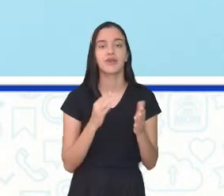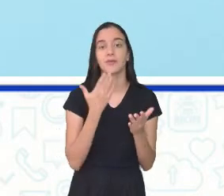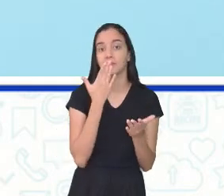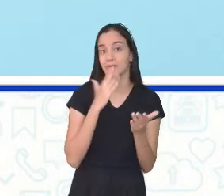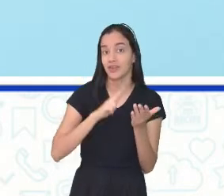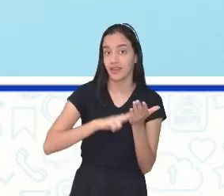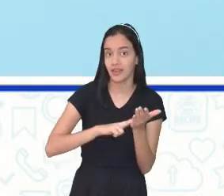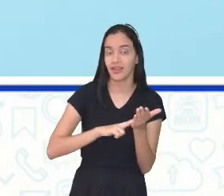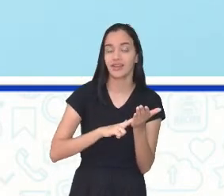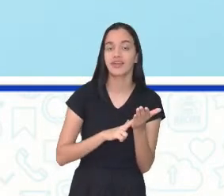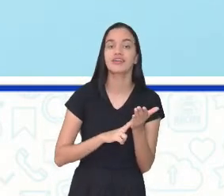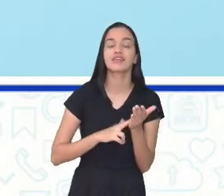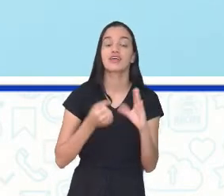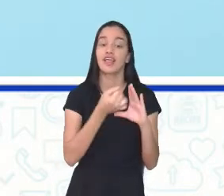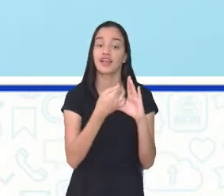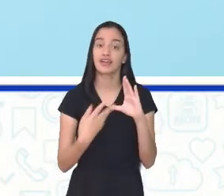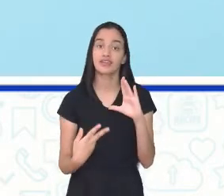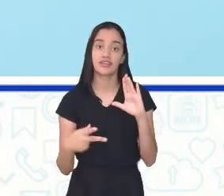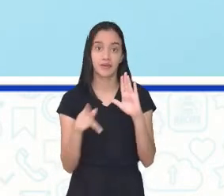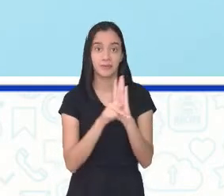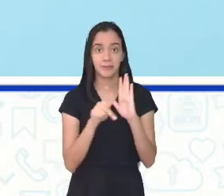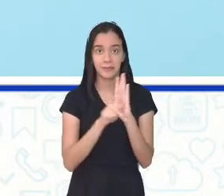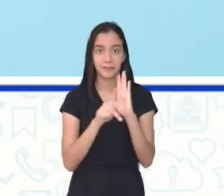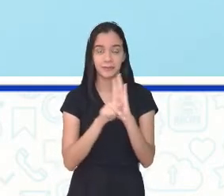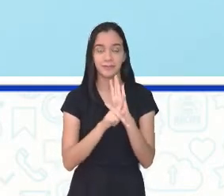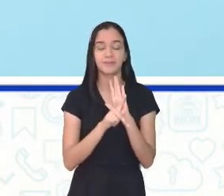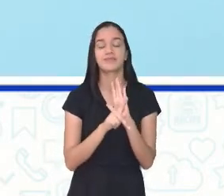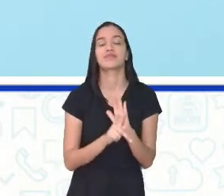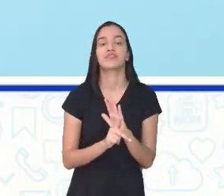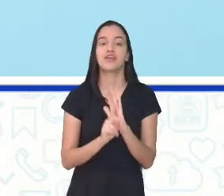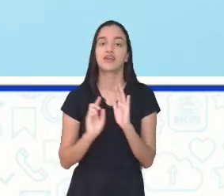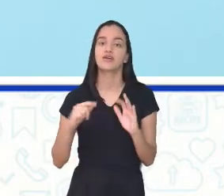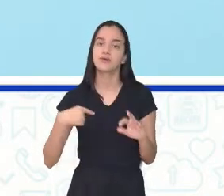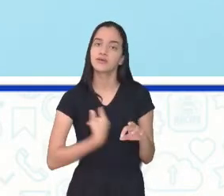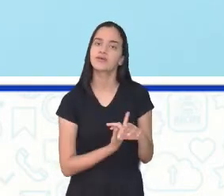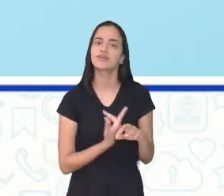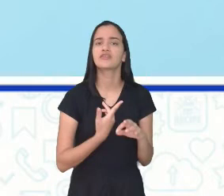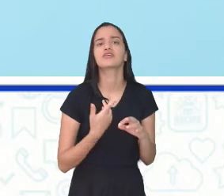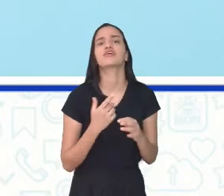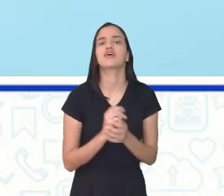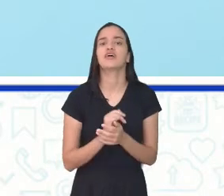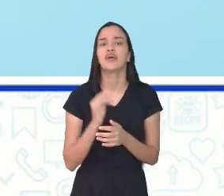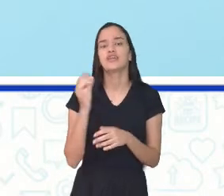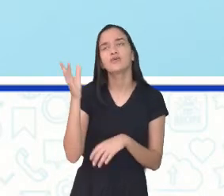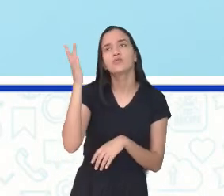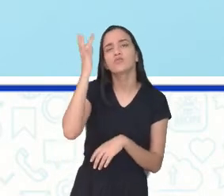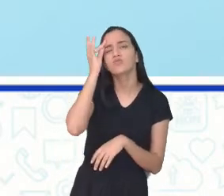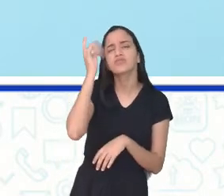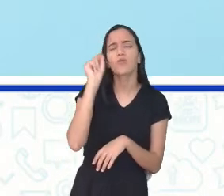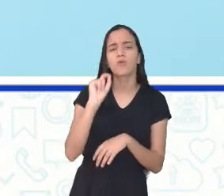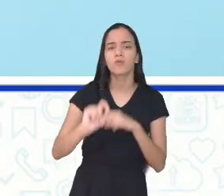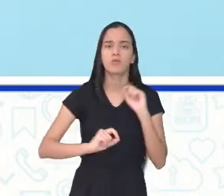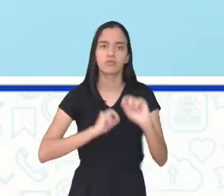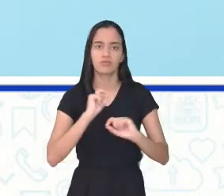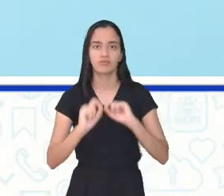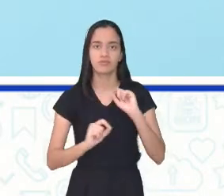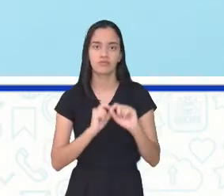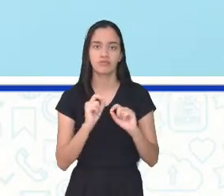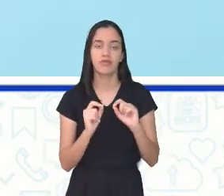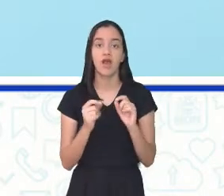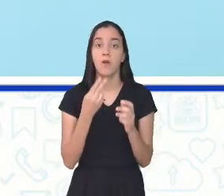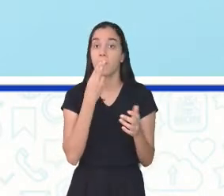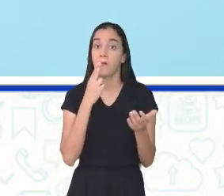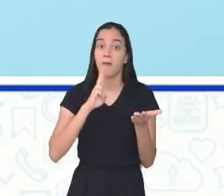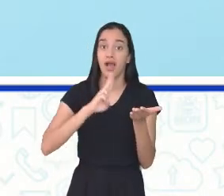leitor e suas características. Estamos aí, não é? Já nos vem à mente que é uma